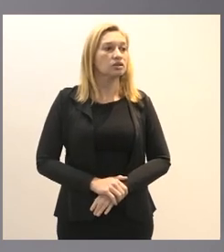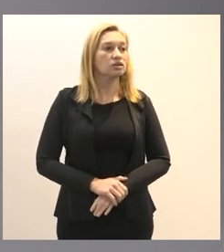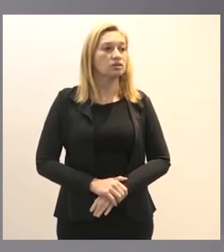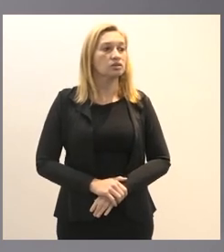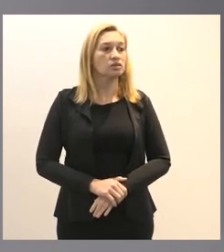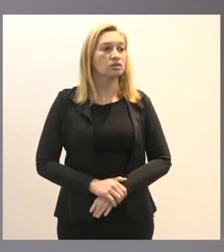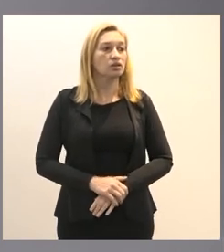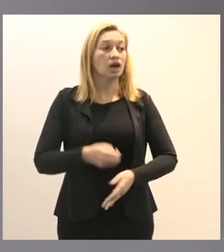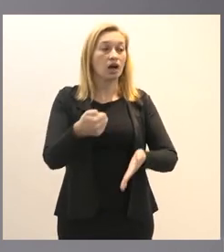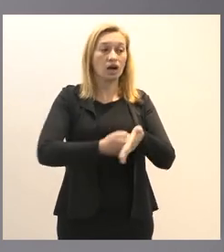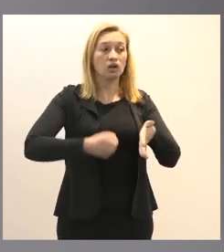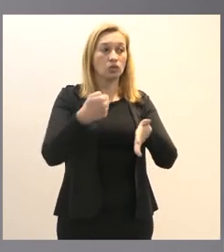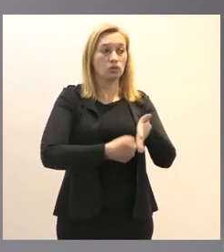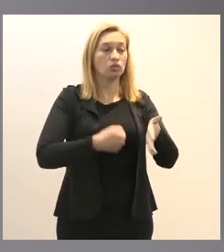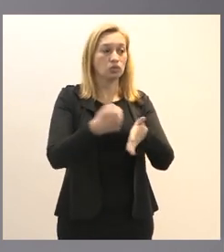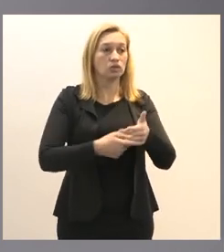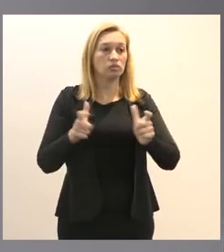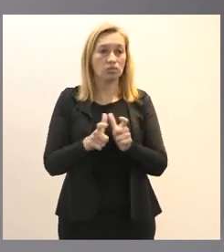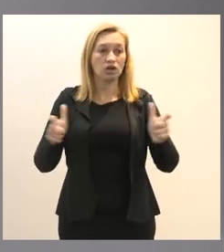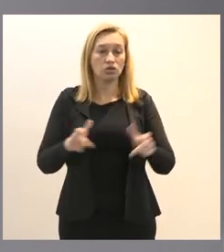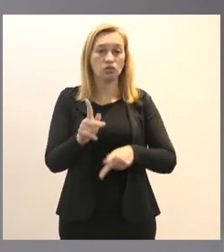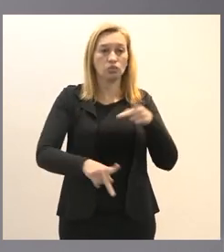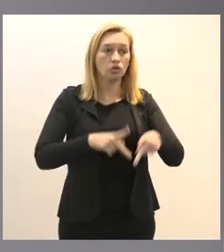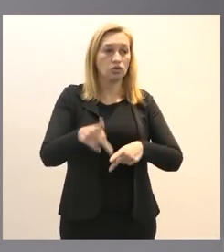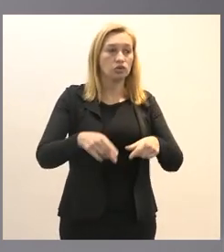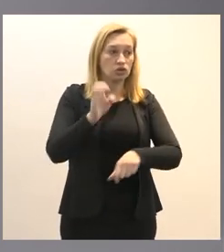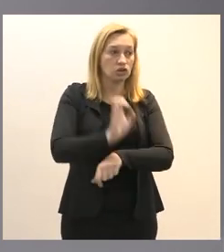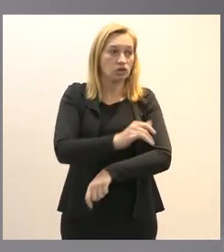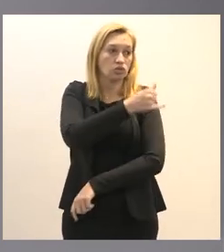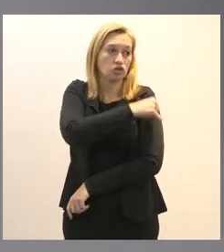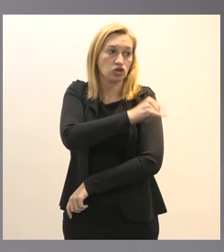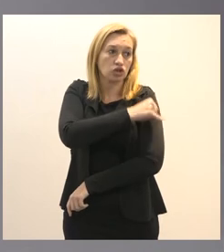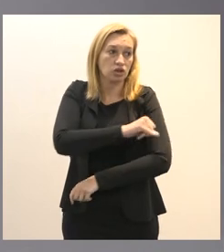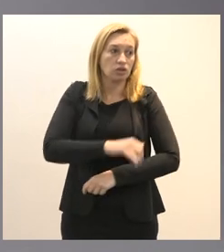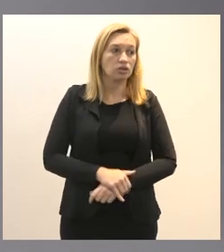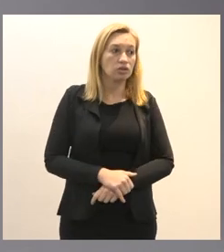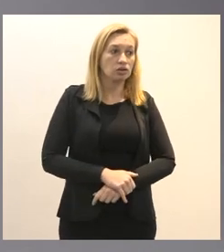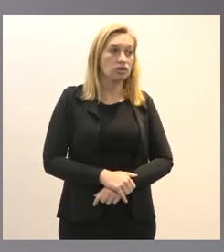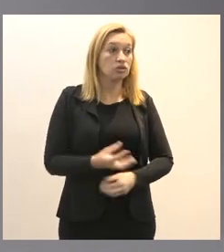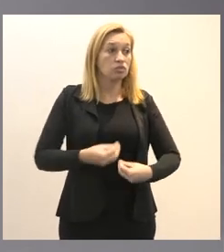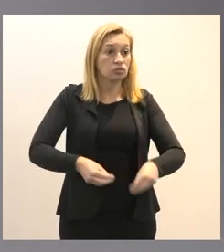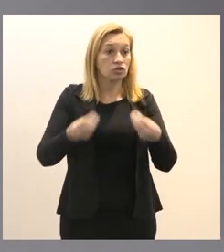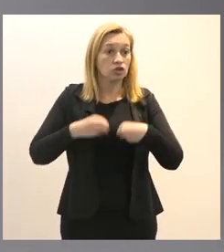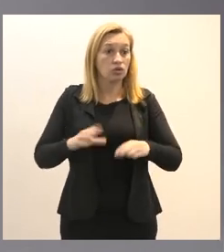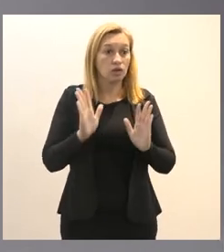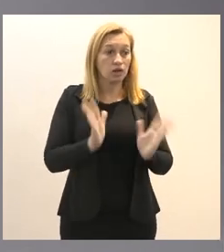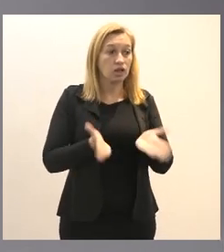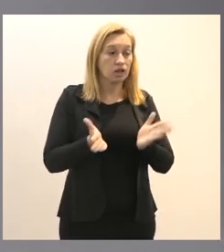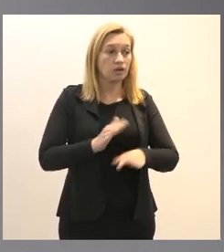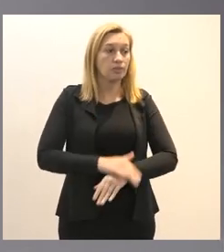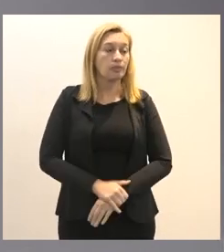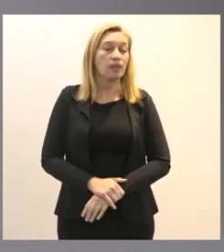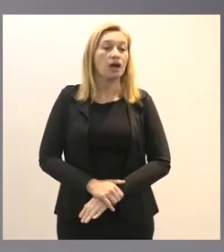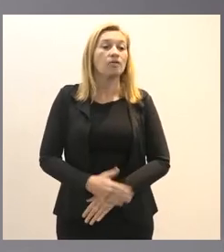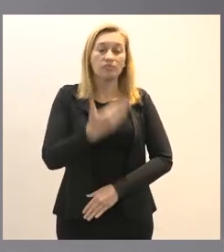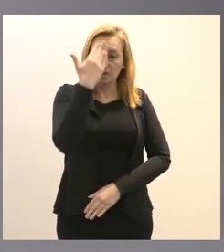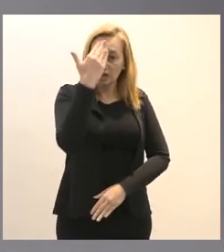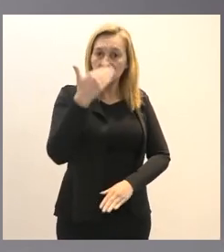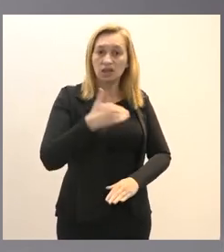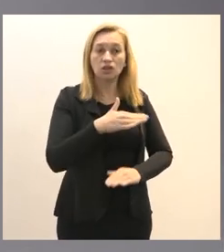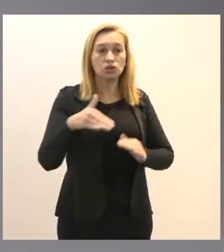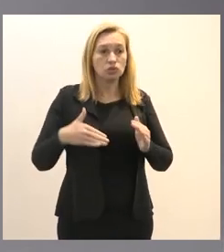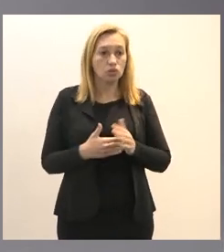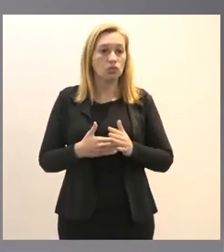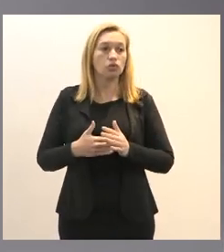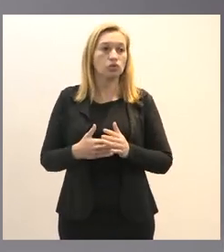maiores da população do estado do Rio de Janeiro nos cedeu aqui e agradecer a todos ao